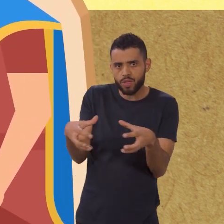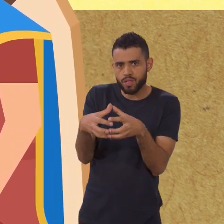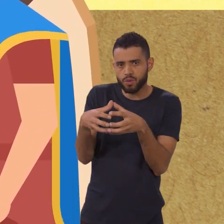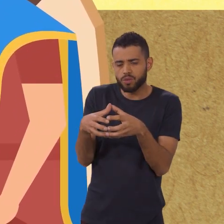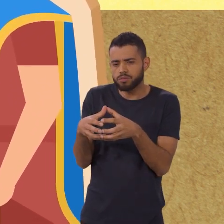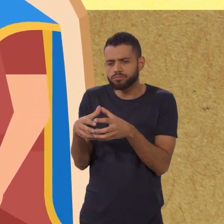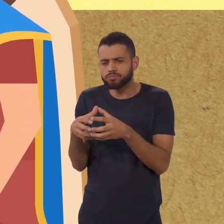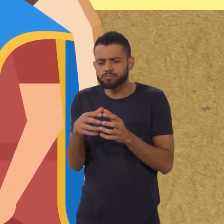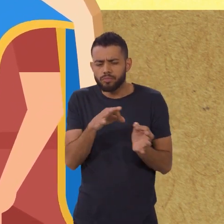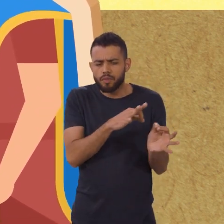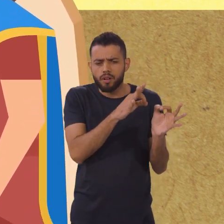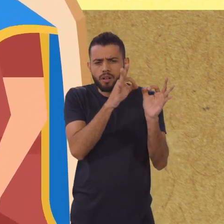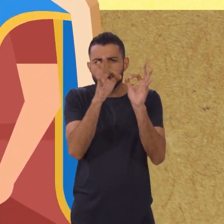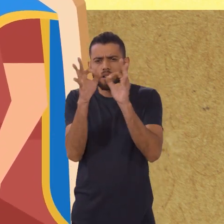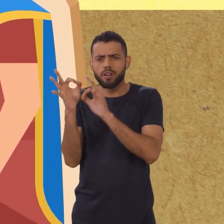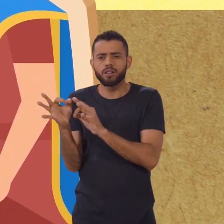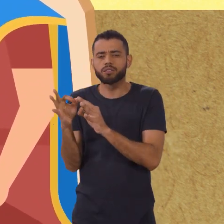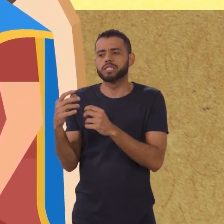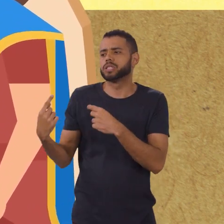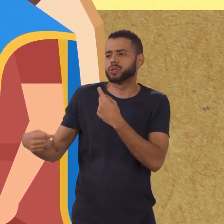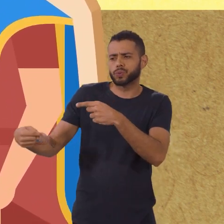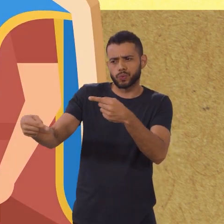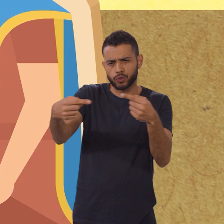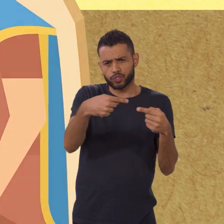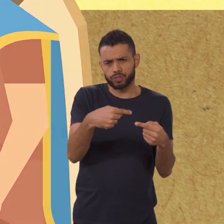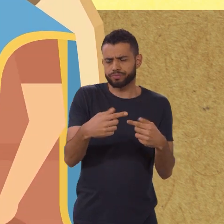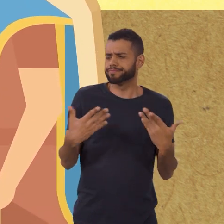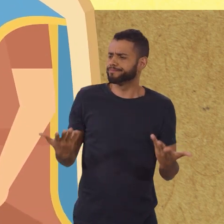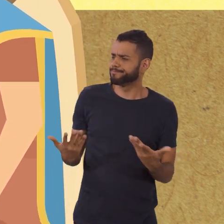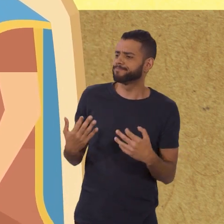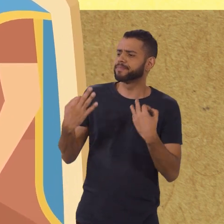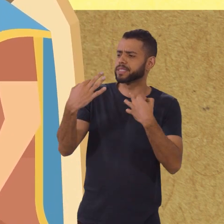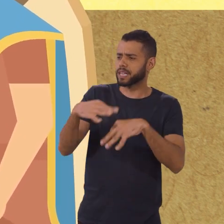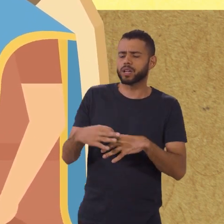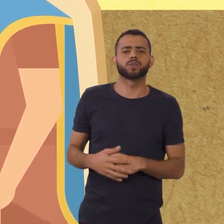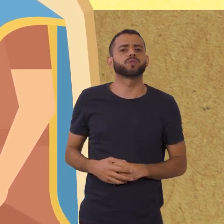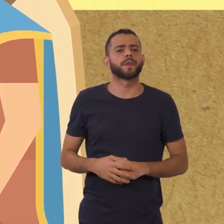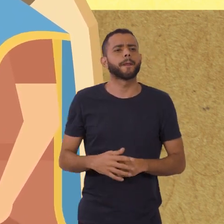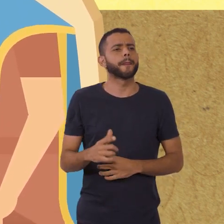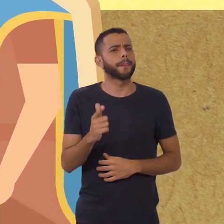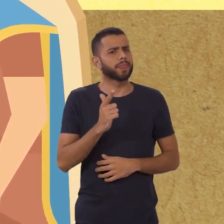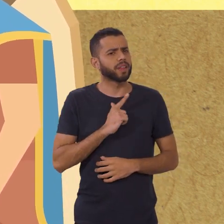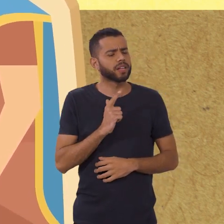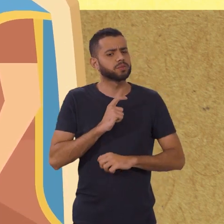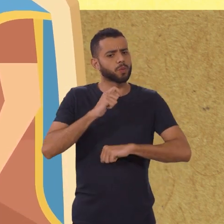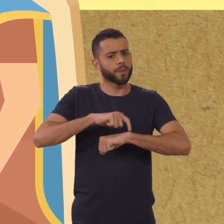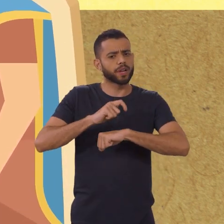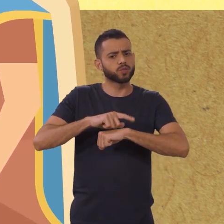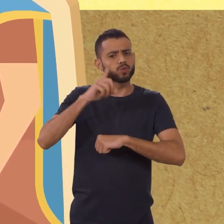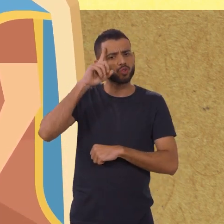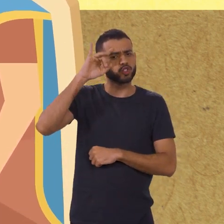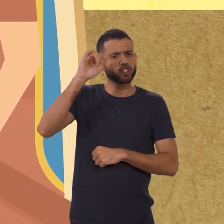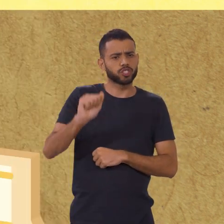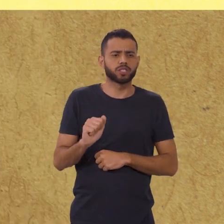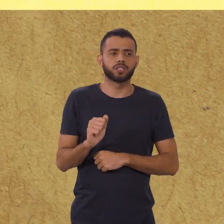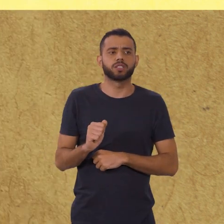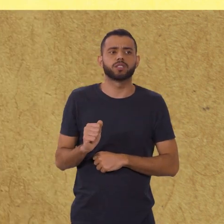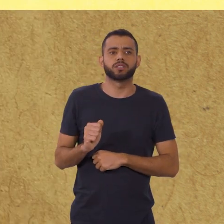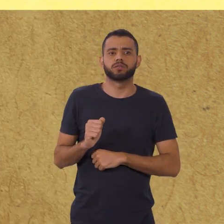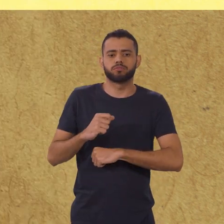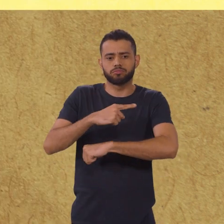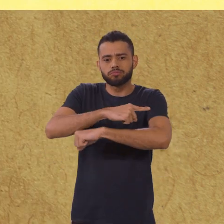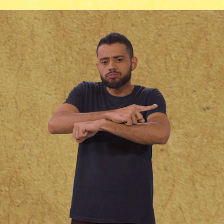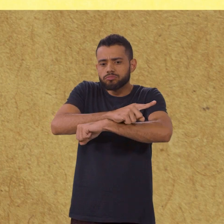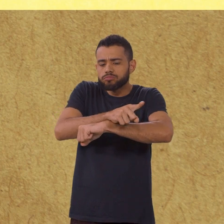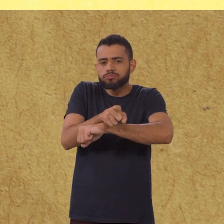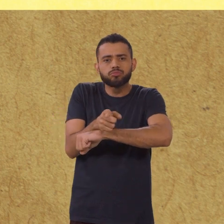observaram o Gnomo e discutiram. Certo, tem um instante do dia em que não há sombra. O